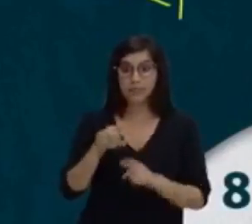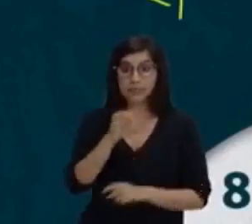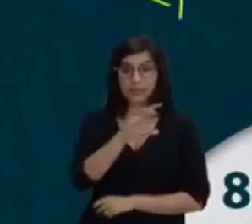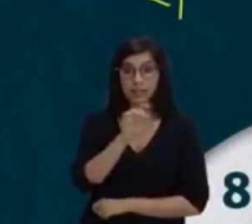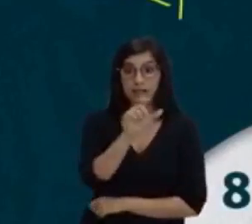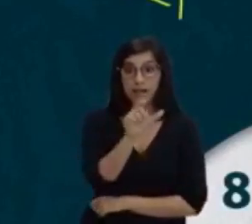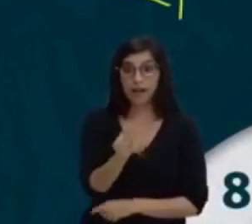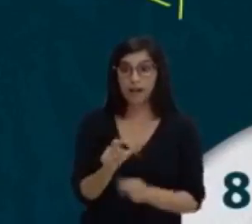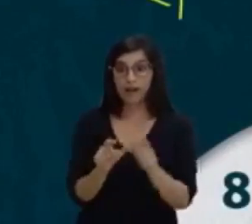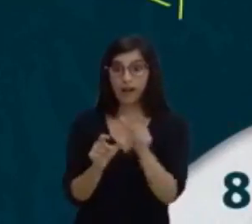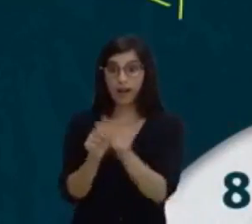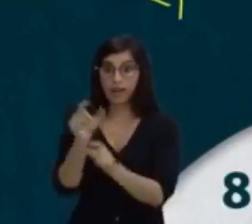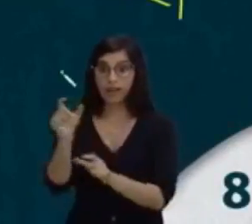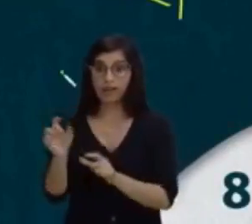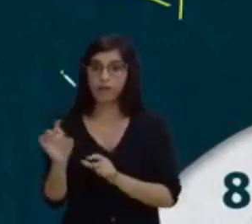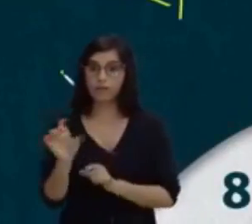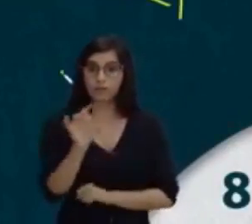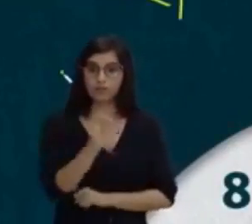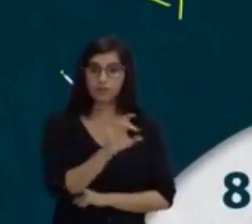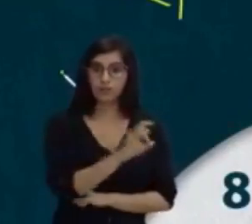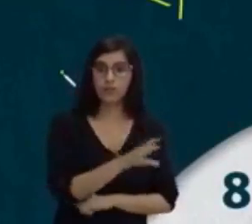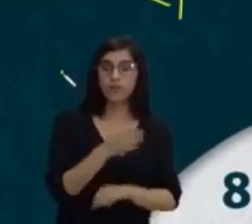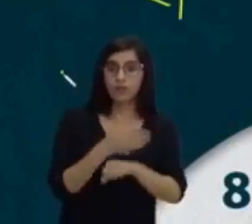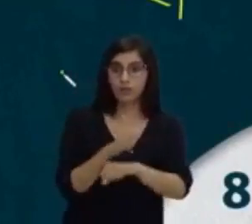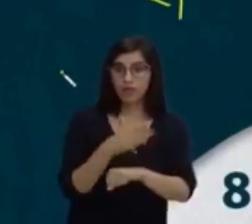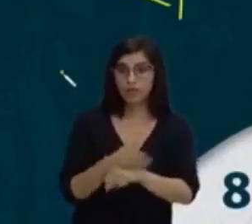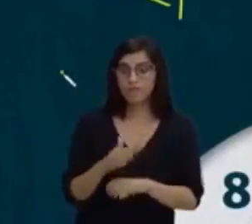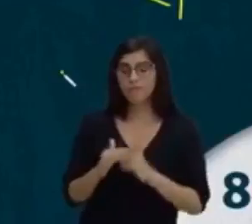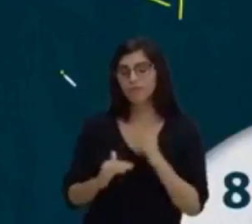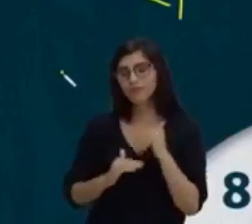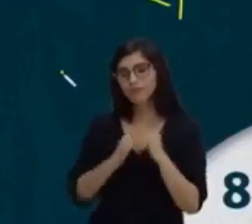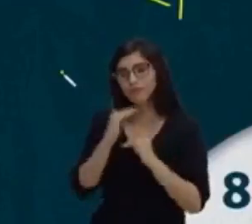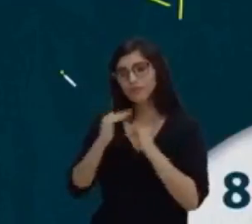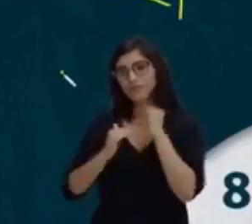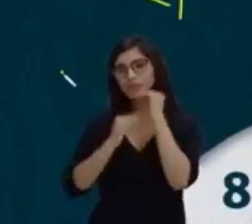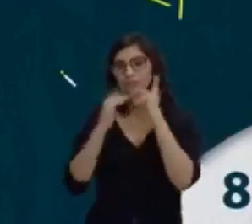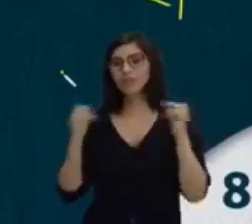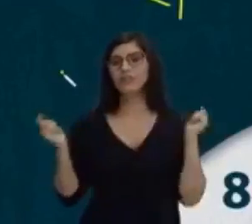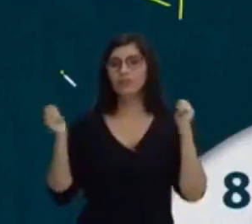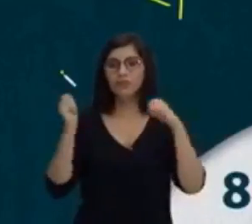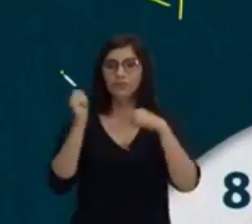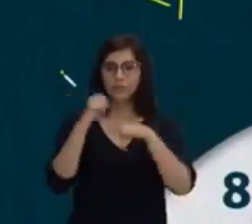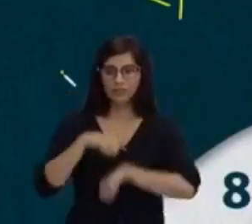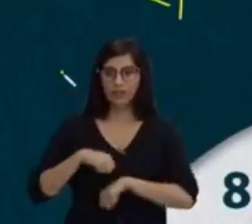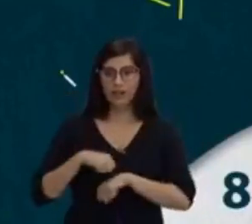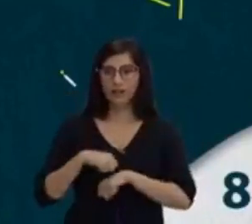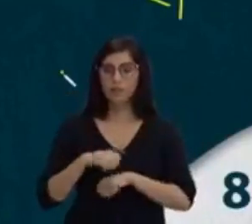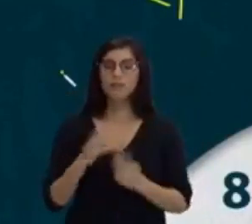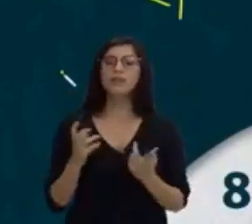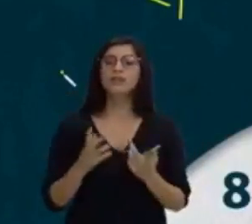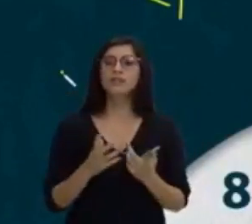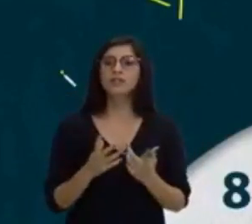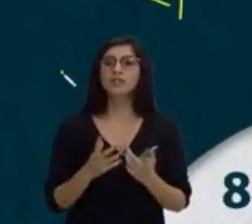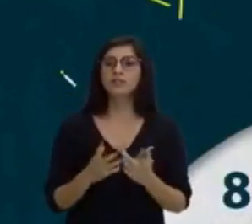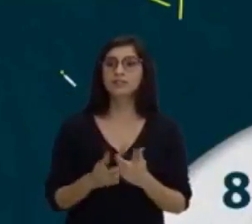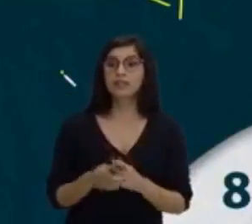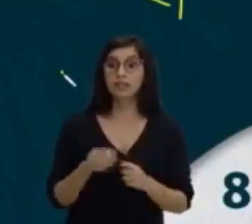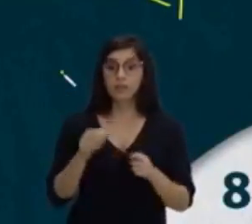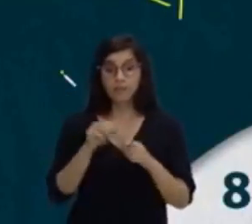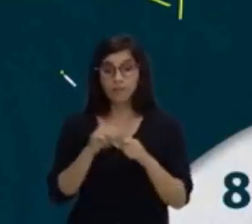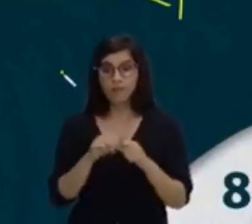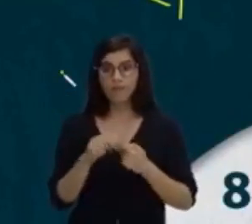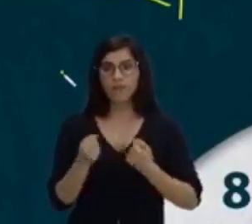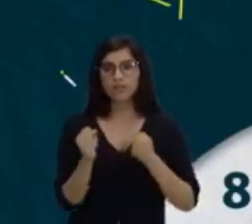de nós, será que nós não podemos chegar a ter uma... Essa capacidade desenvolvida a este